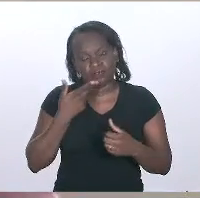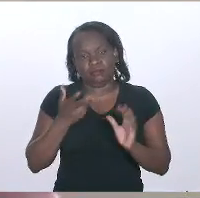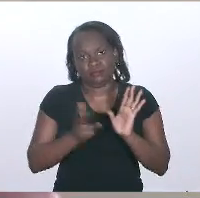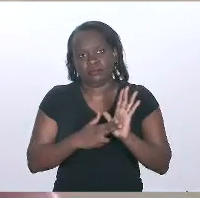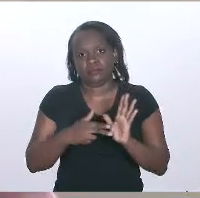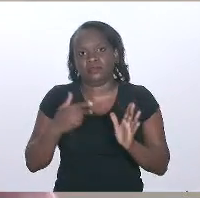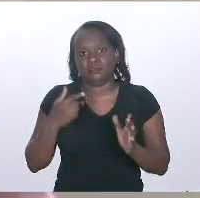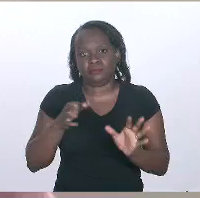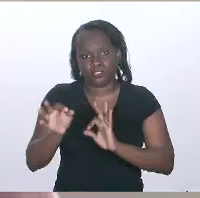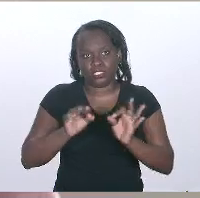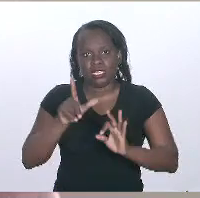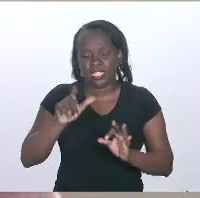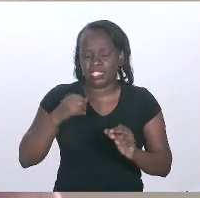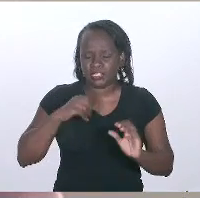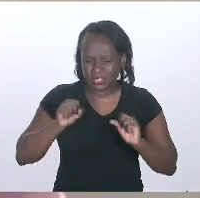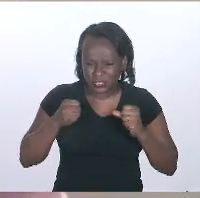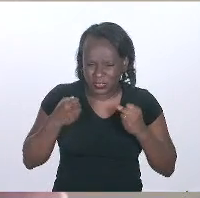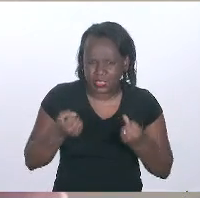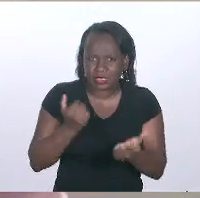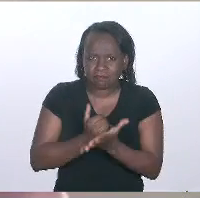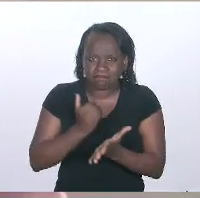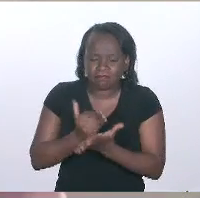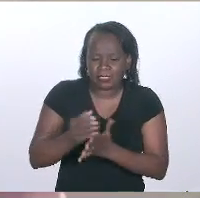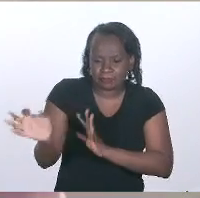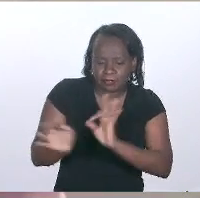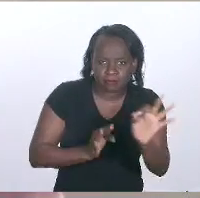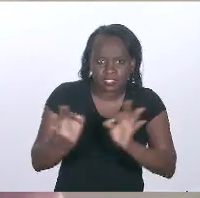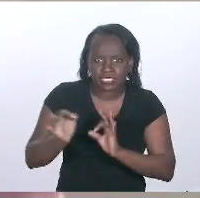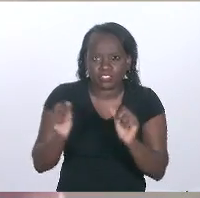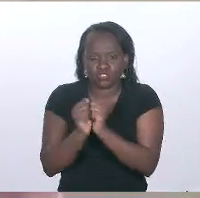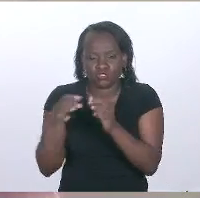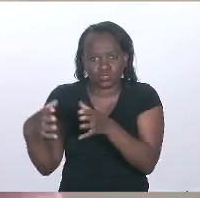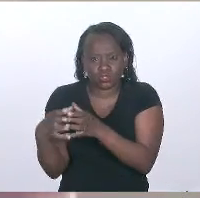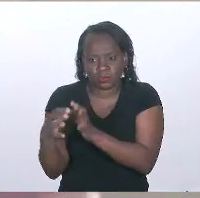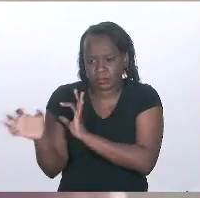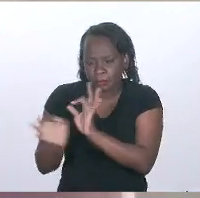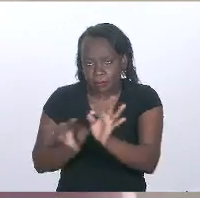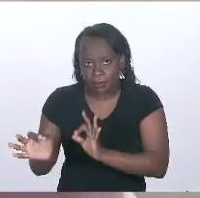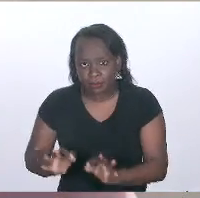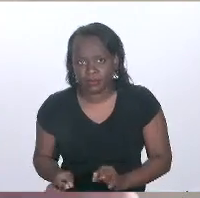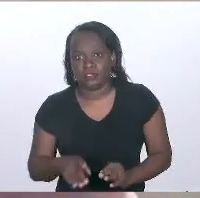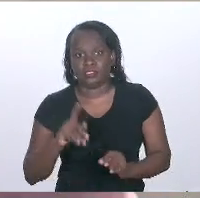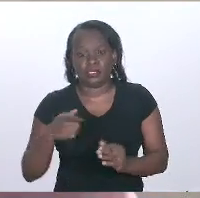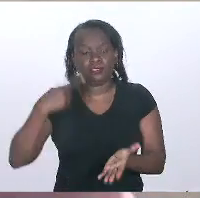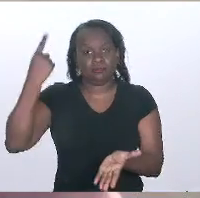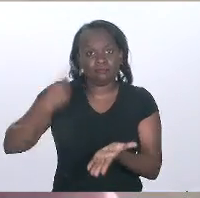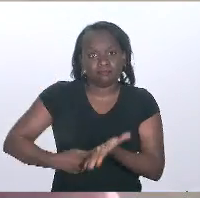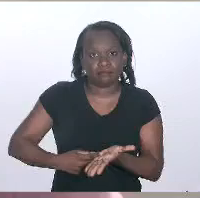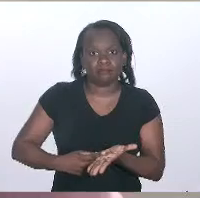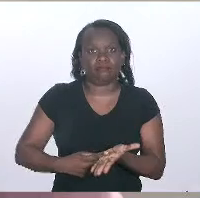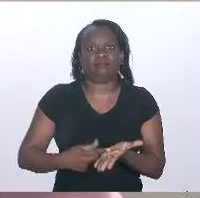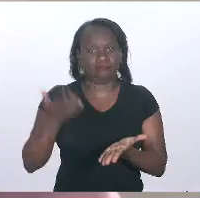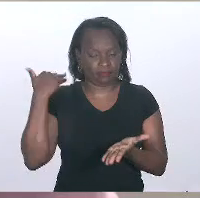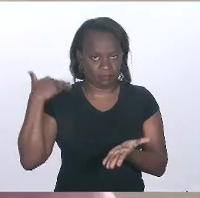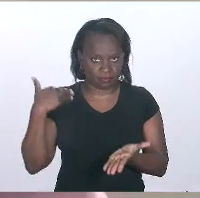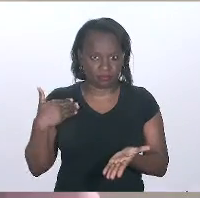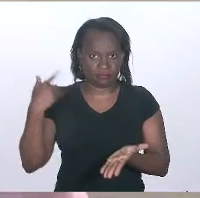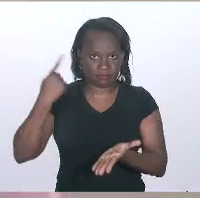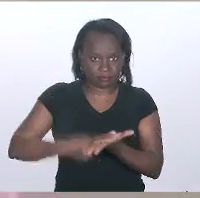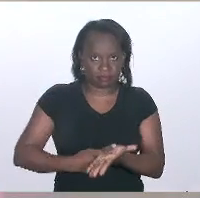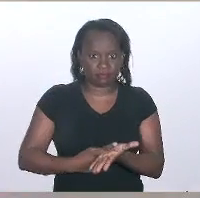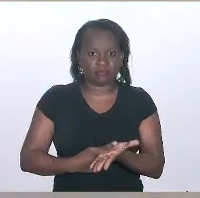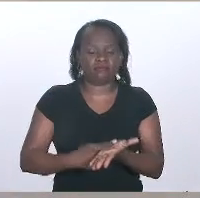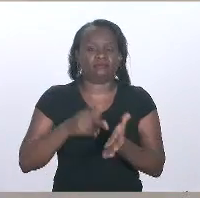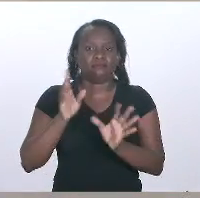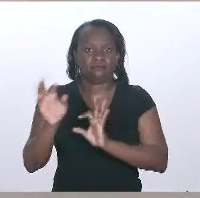o projeto de lei que eu mais me dediquei na sua elaboração junto com a equipe, e que nós firmamos um compromisso na época que